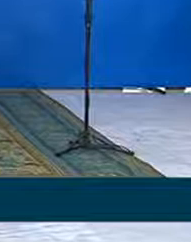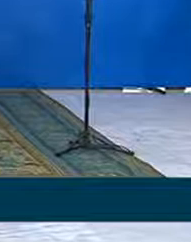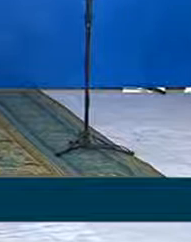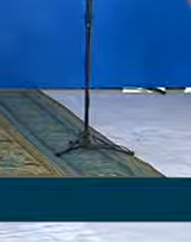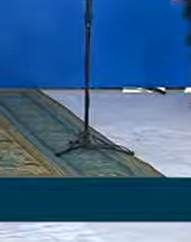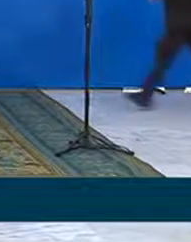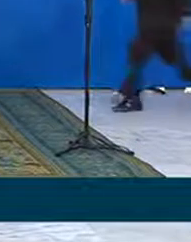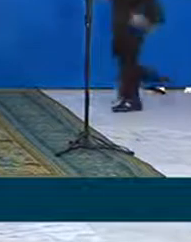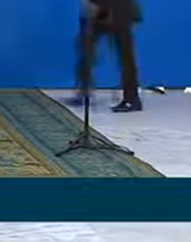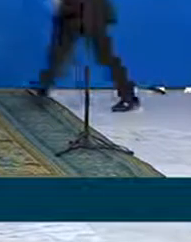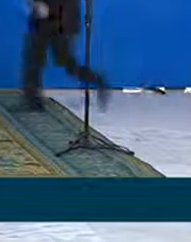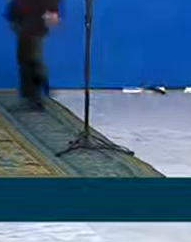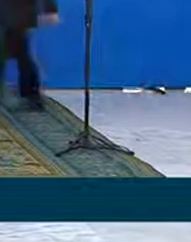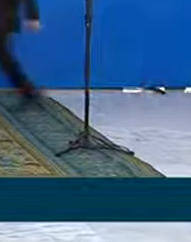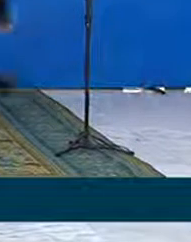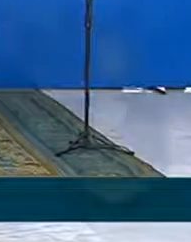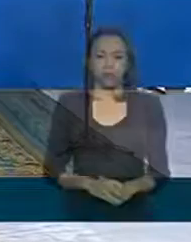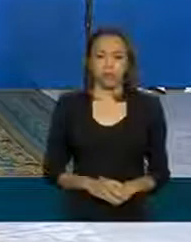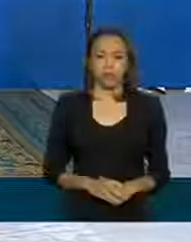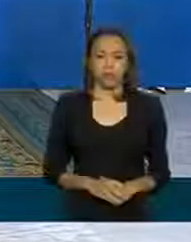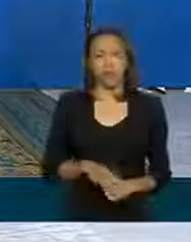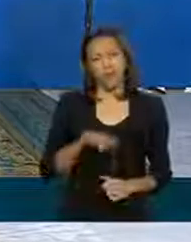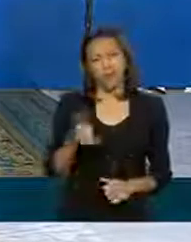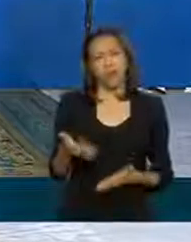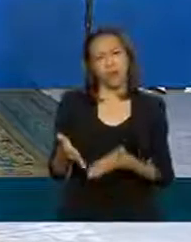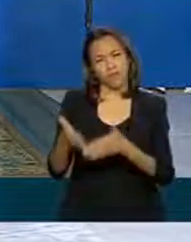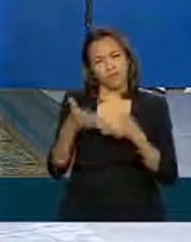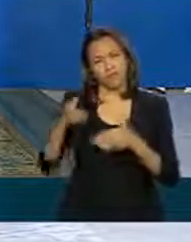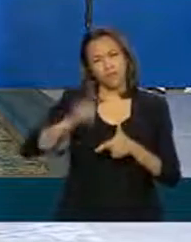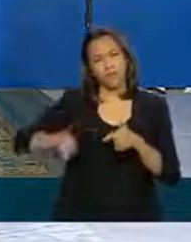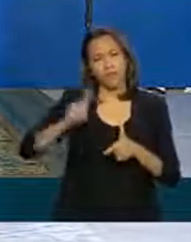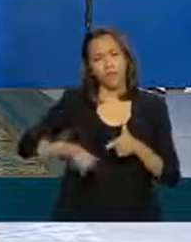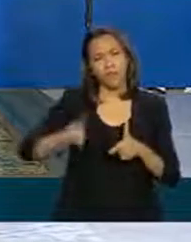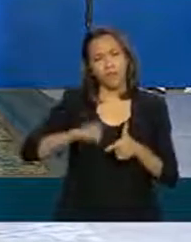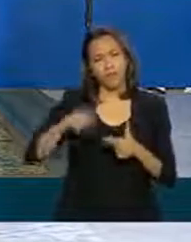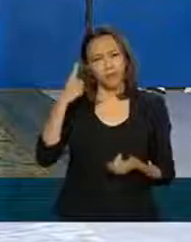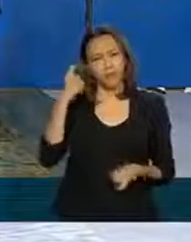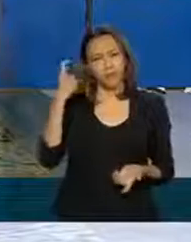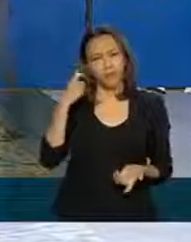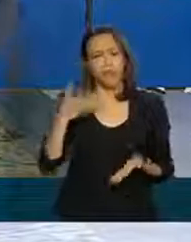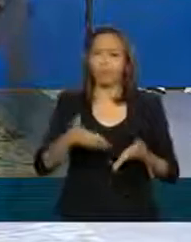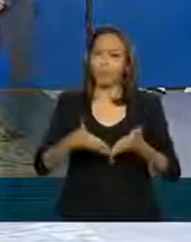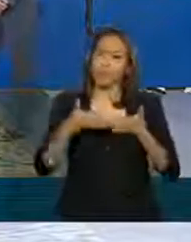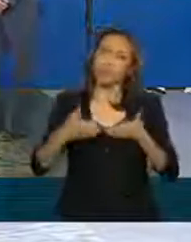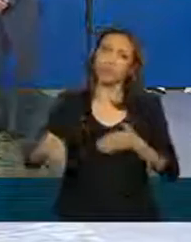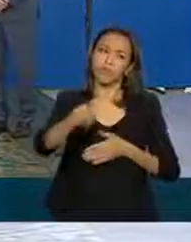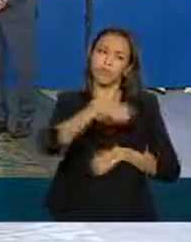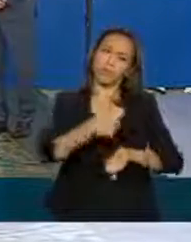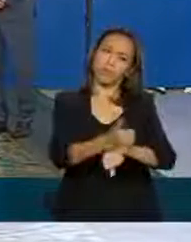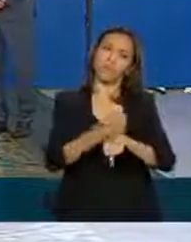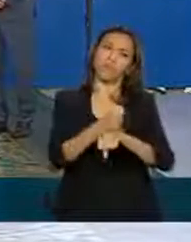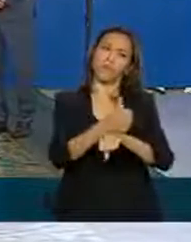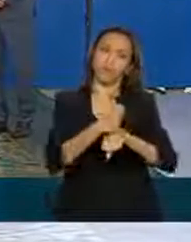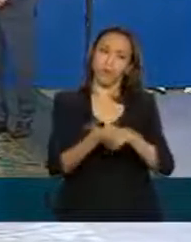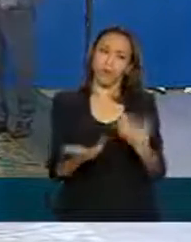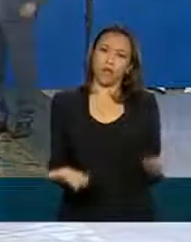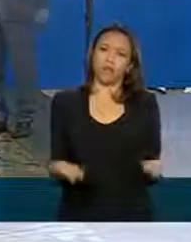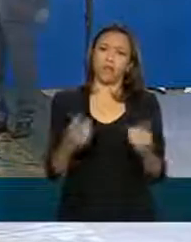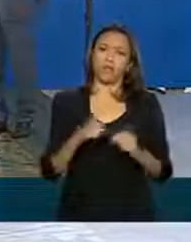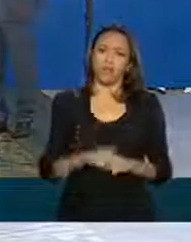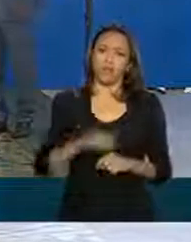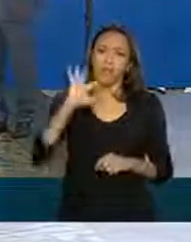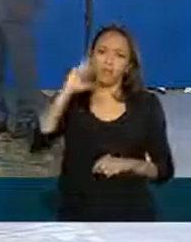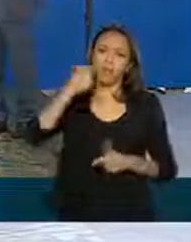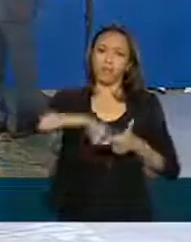oportunidade aqui. Peço, por favor, pessoal da SECON, não é a primeira vez que tem esse problema aqui. Então, peço, por favor, a vocês, são profissionais que solucionem esse